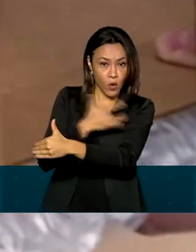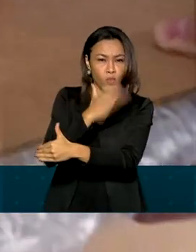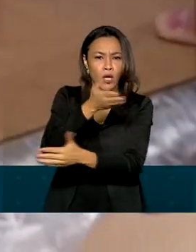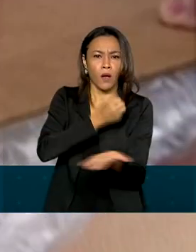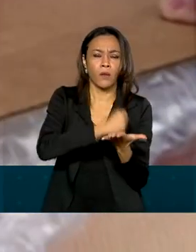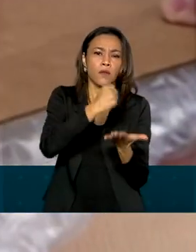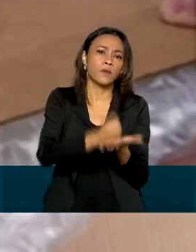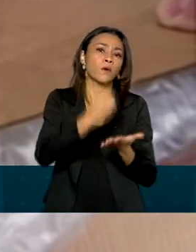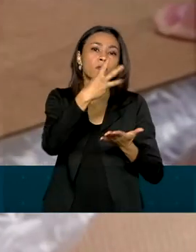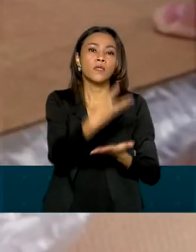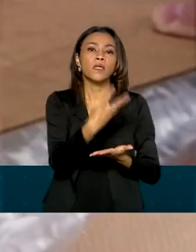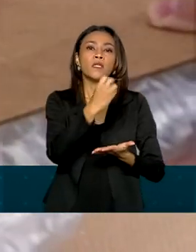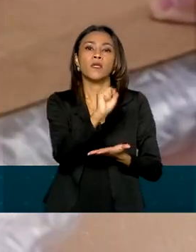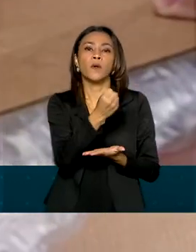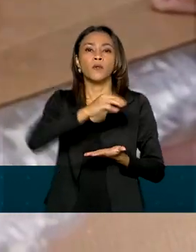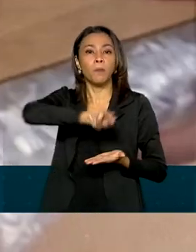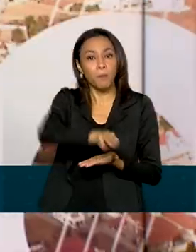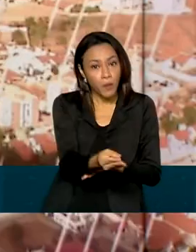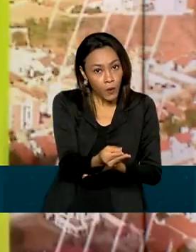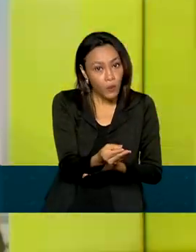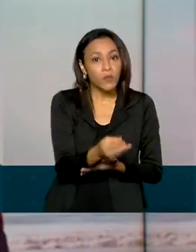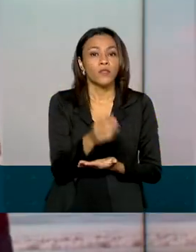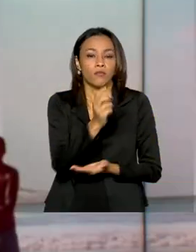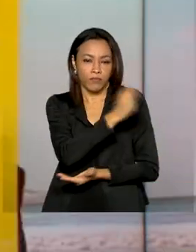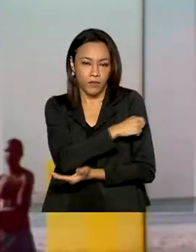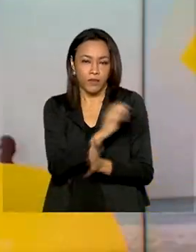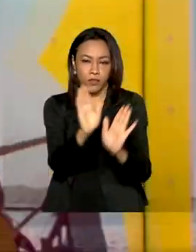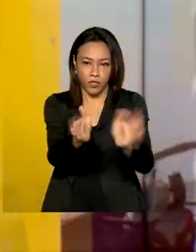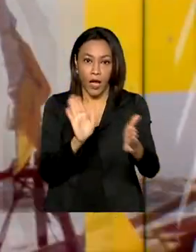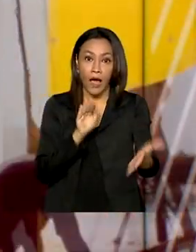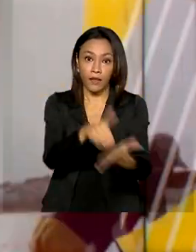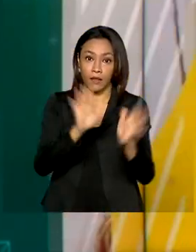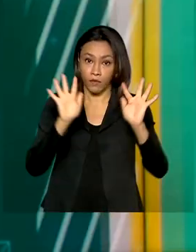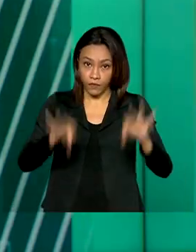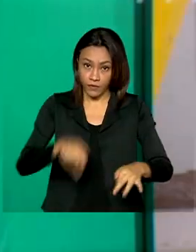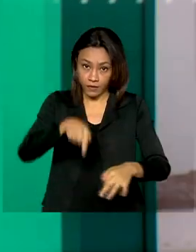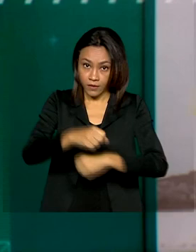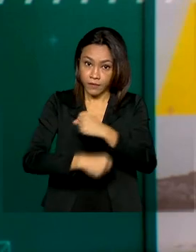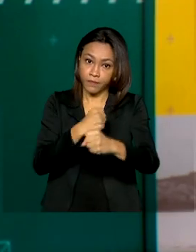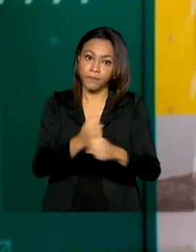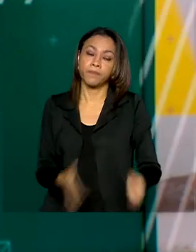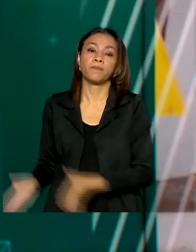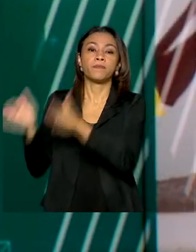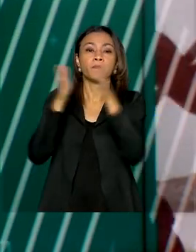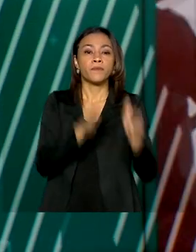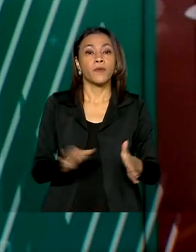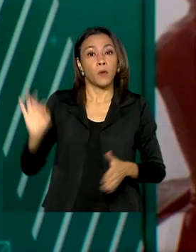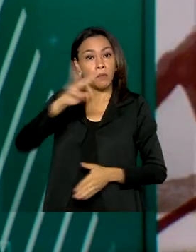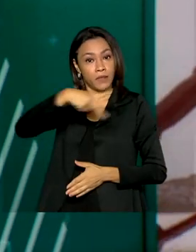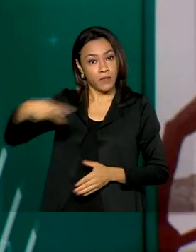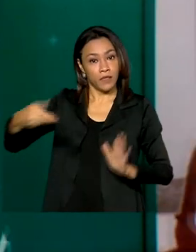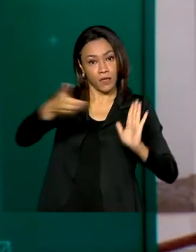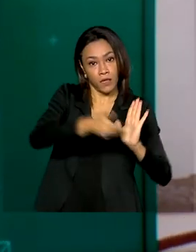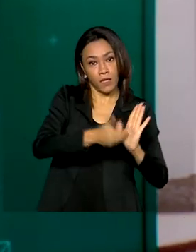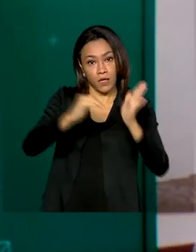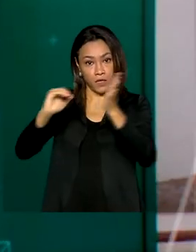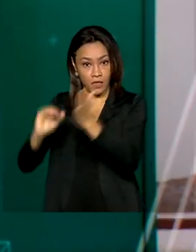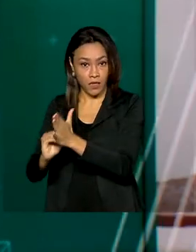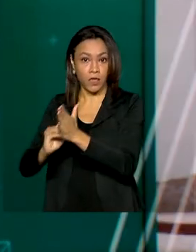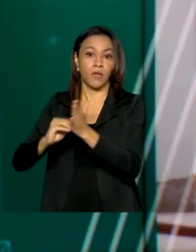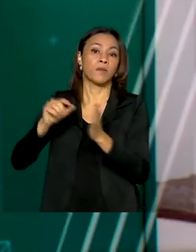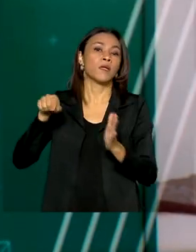de doses da Janssen até o fim do ano. E os presidentes da República, da Câmara e do Senado, além de